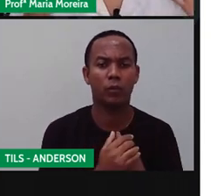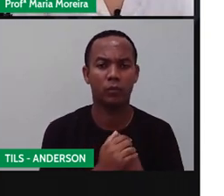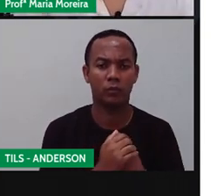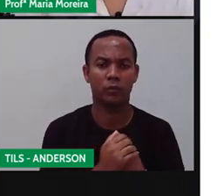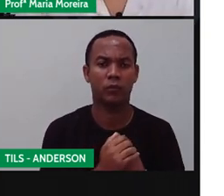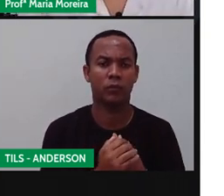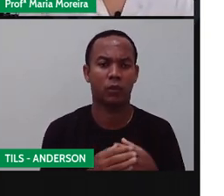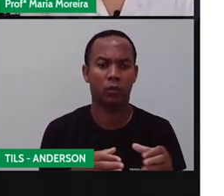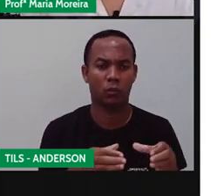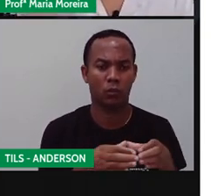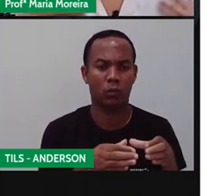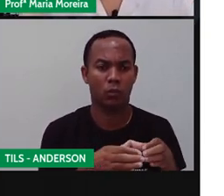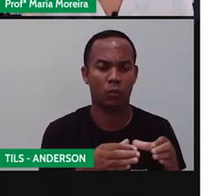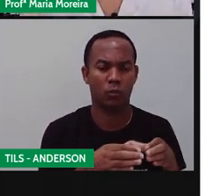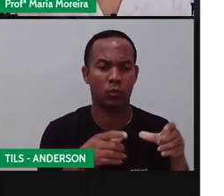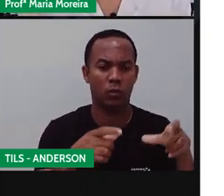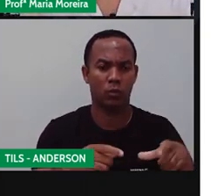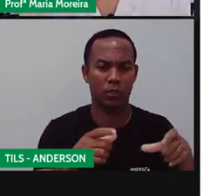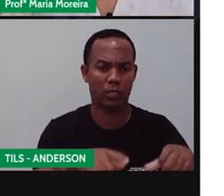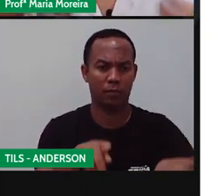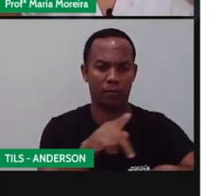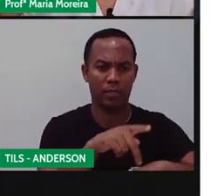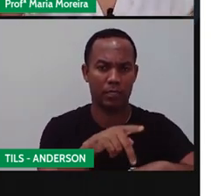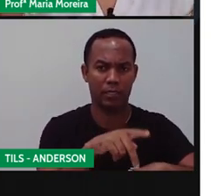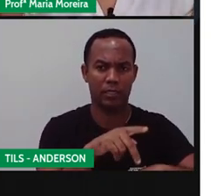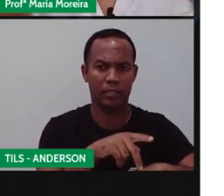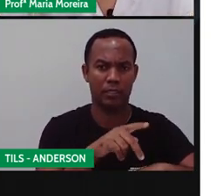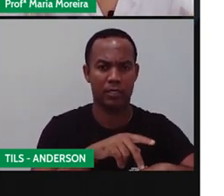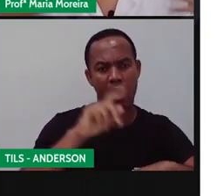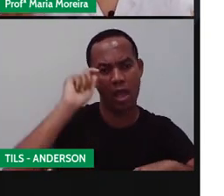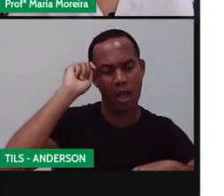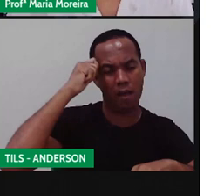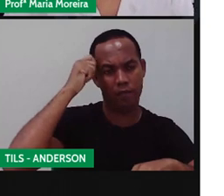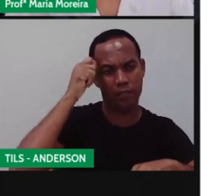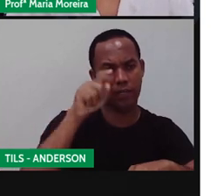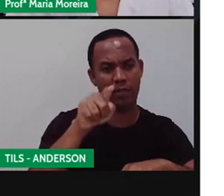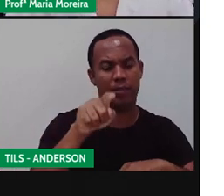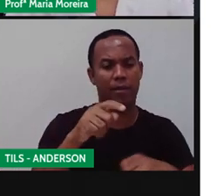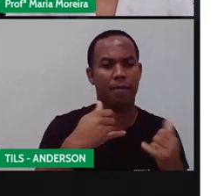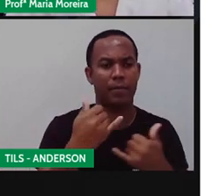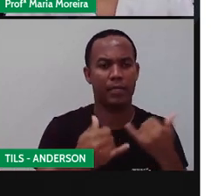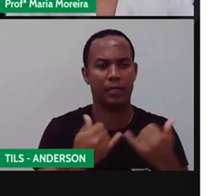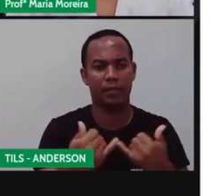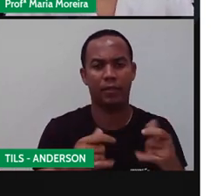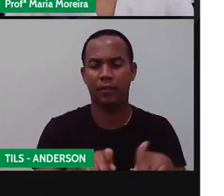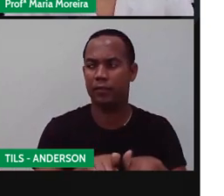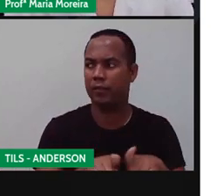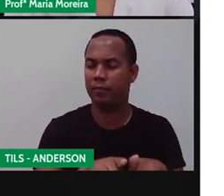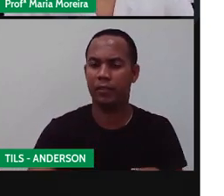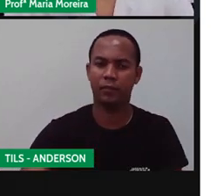do continente africano, desses países, na verdade, até nas nossas brincadeiras.